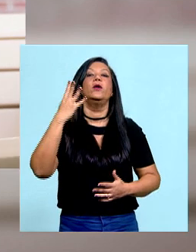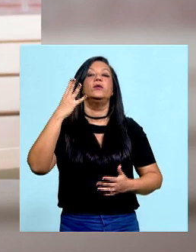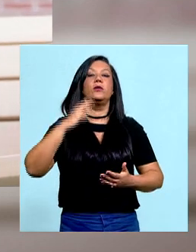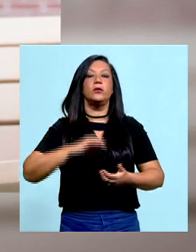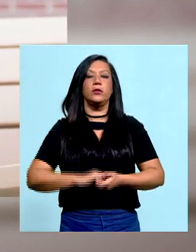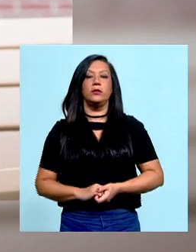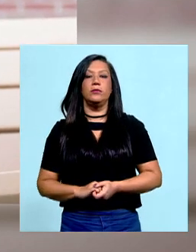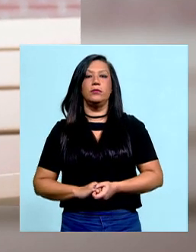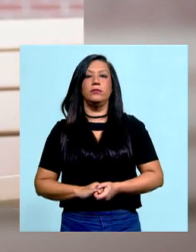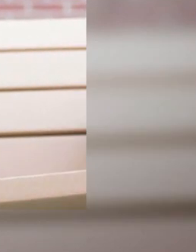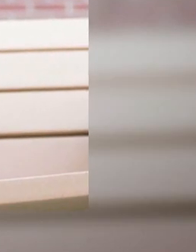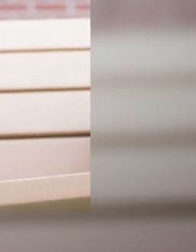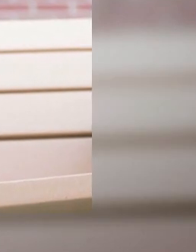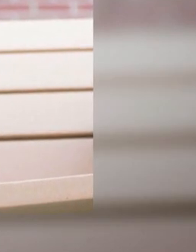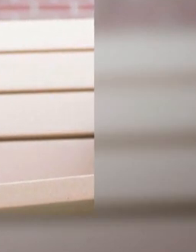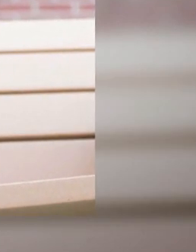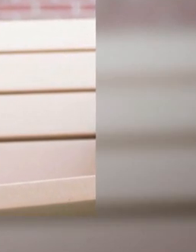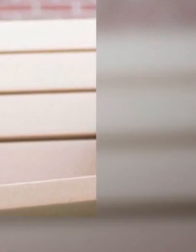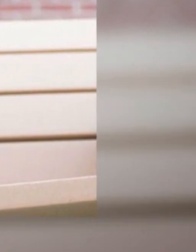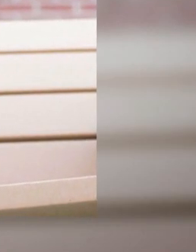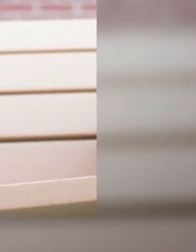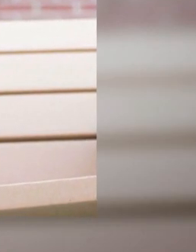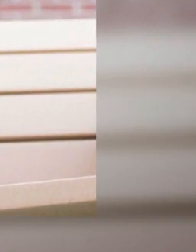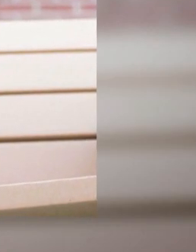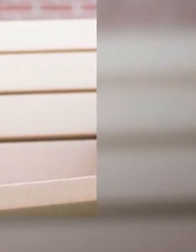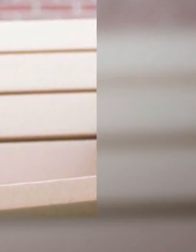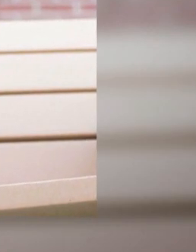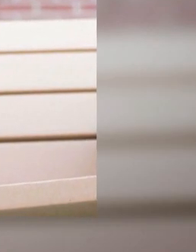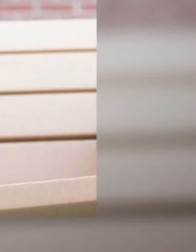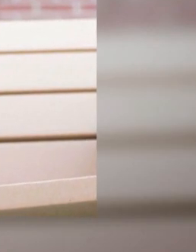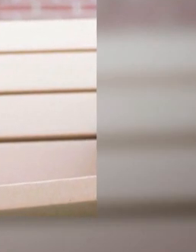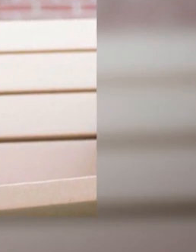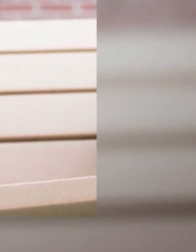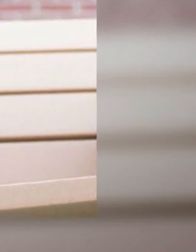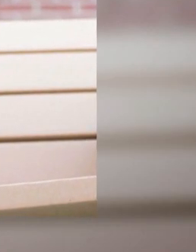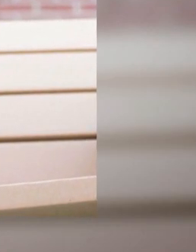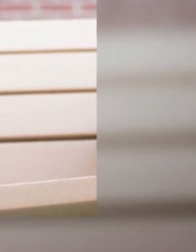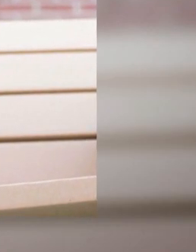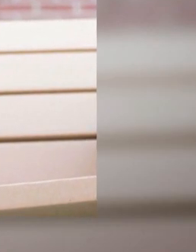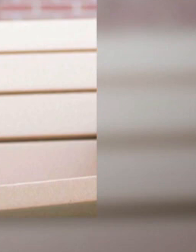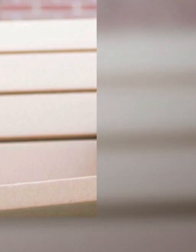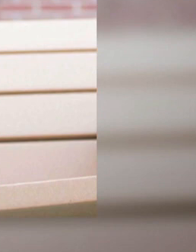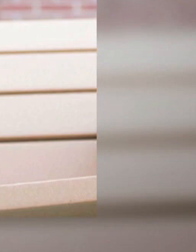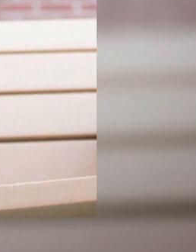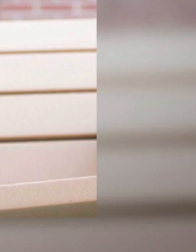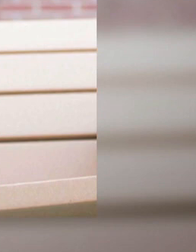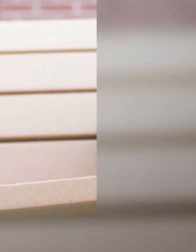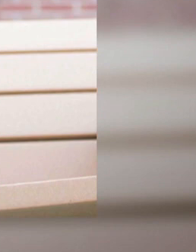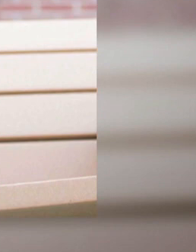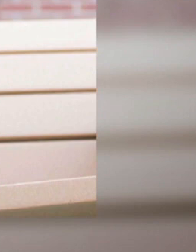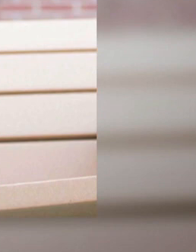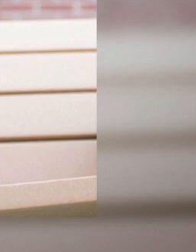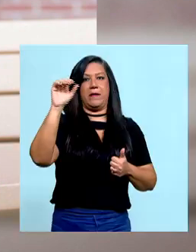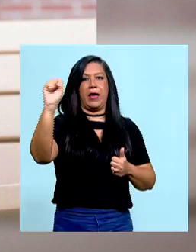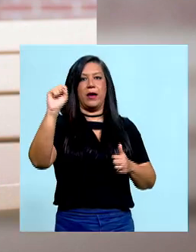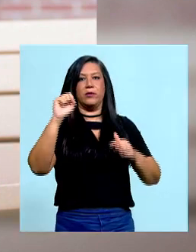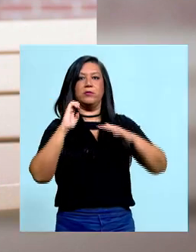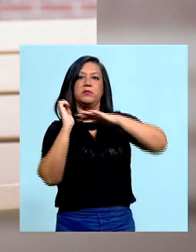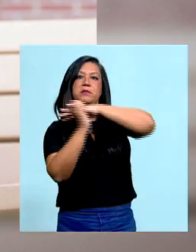Quem são os donos de empresas. Quem são aqueles que detêm os melhores cargos nas principais empresas do nosso país.